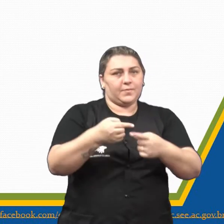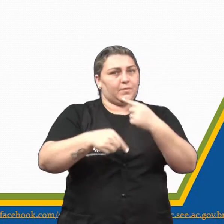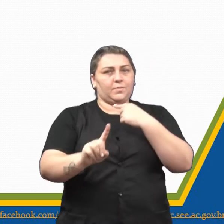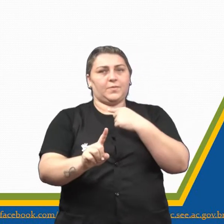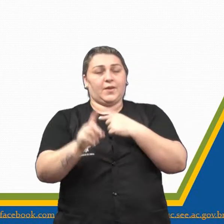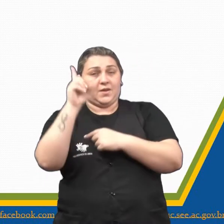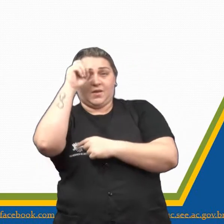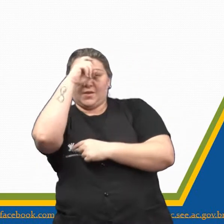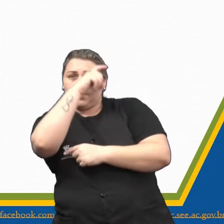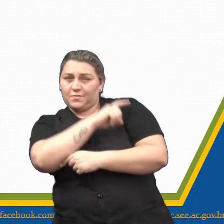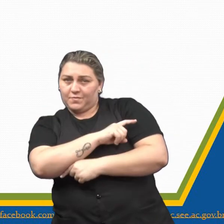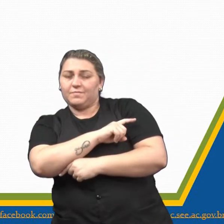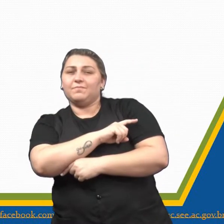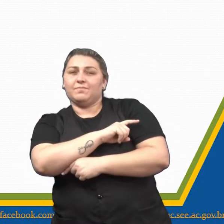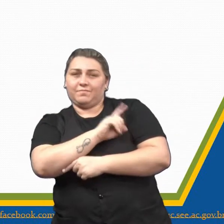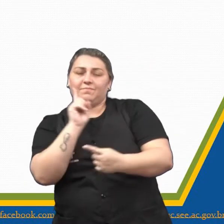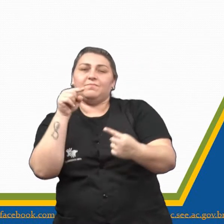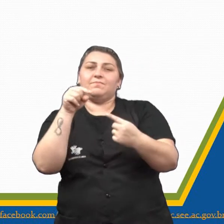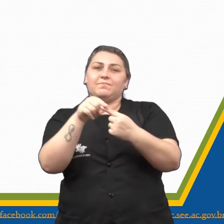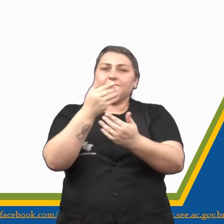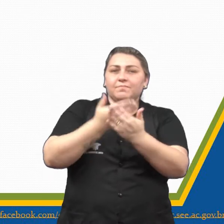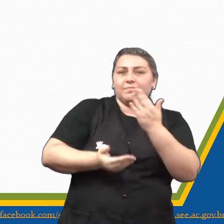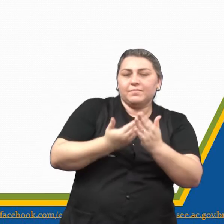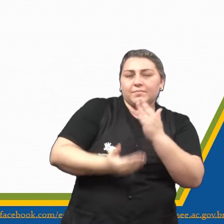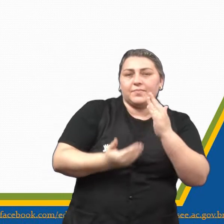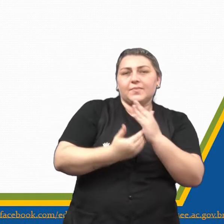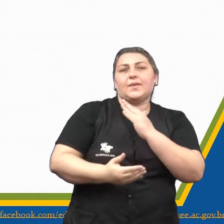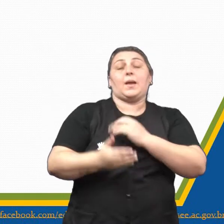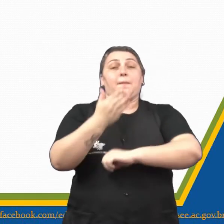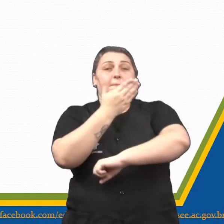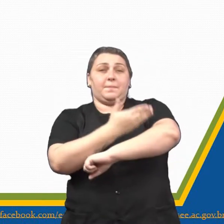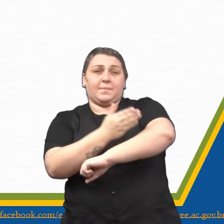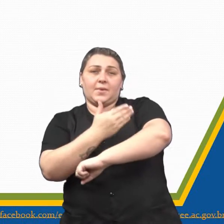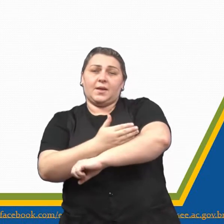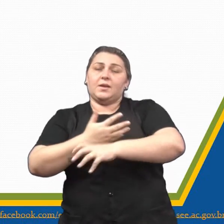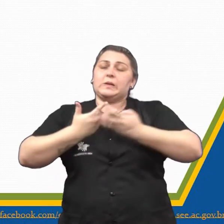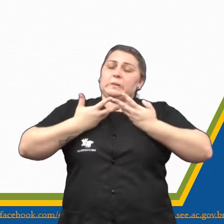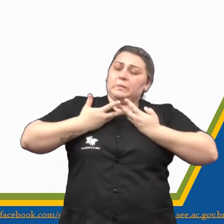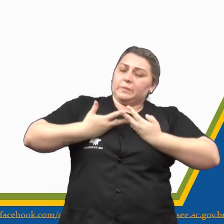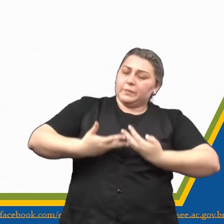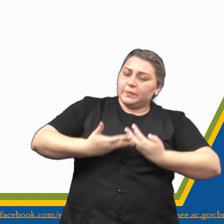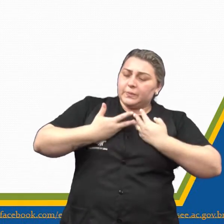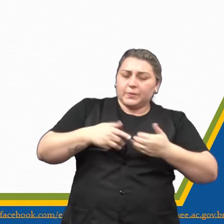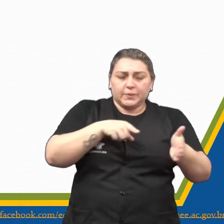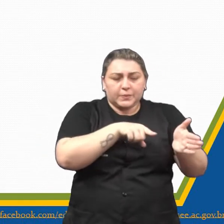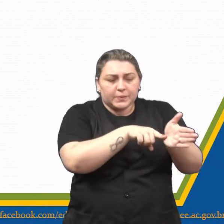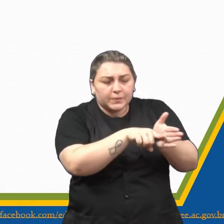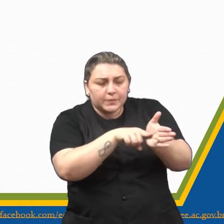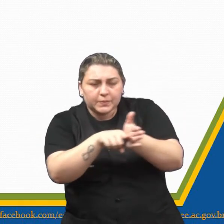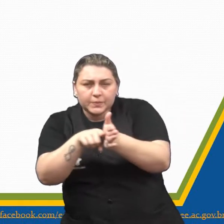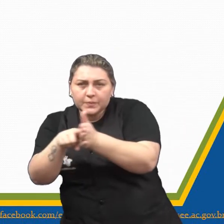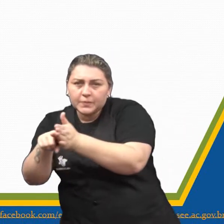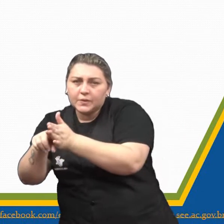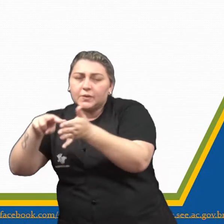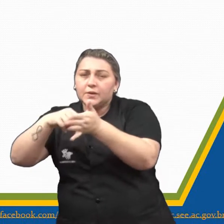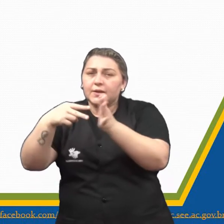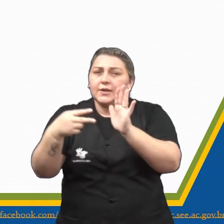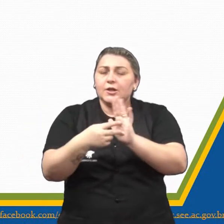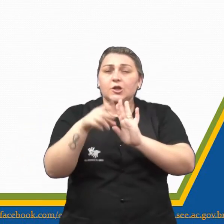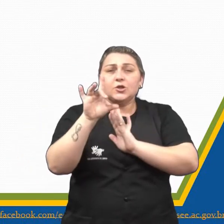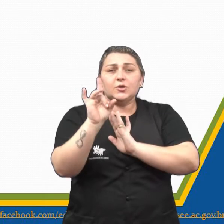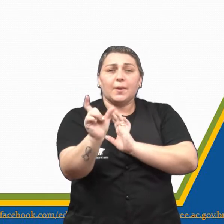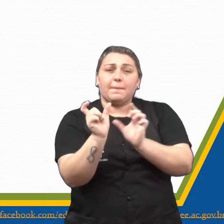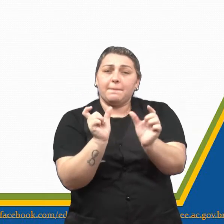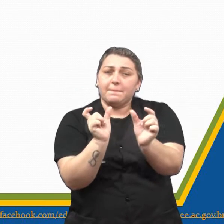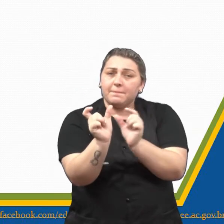assunto do texto e seu ponto principal. Além de ser uma prática muito cansativa, pesquise o significado apenas de palavras que